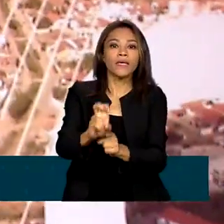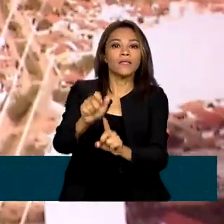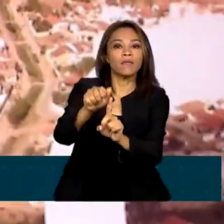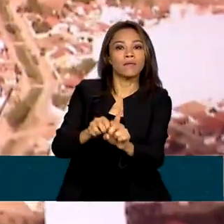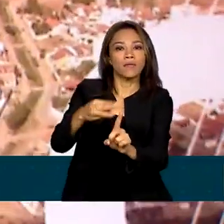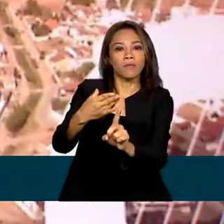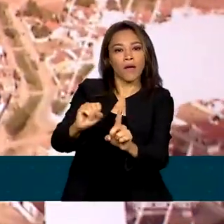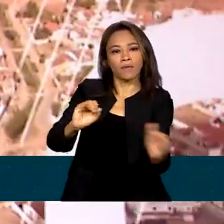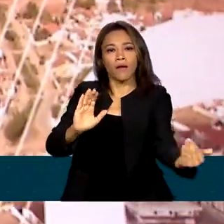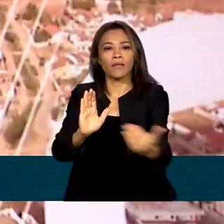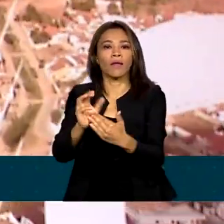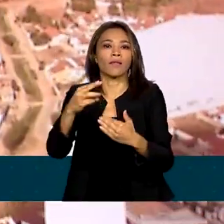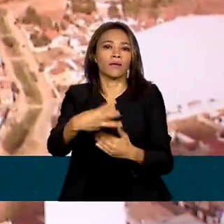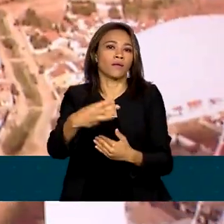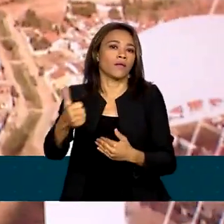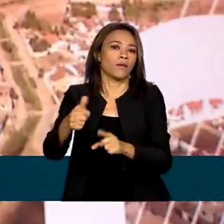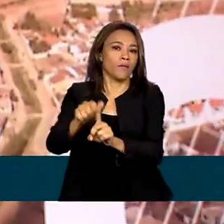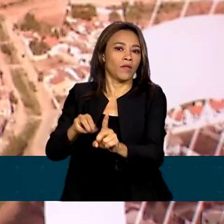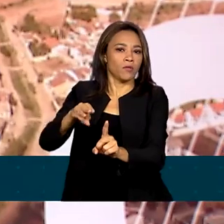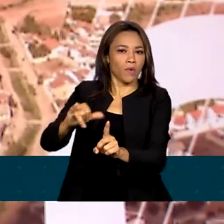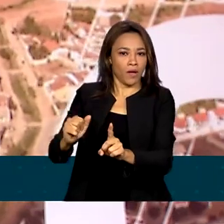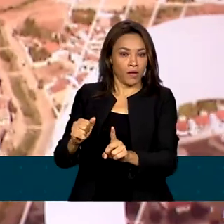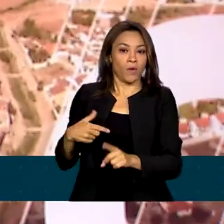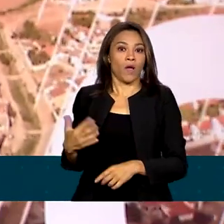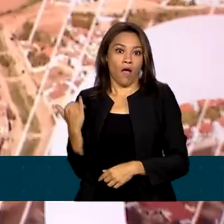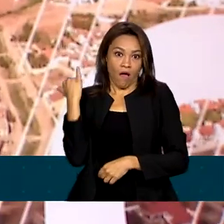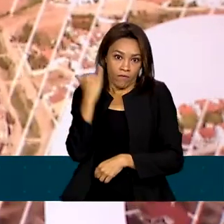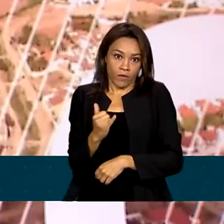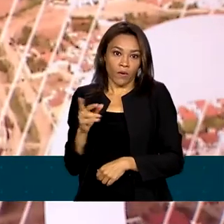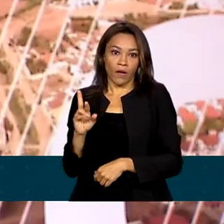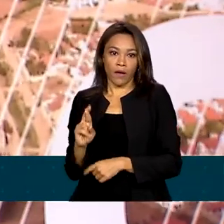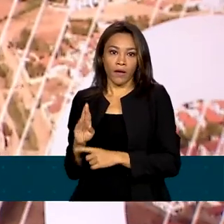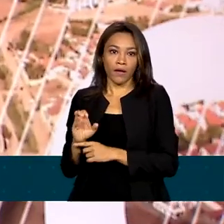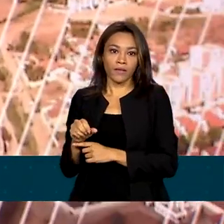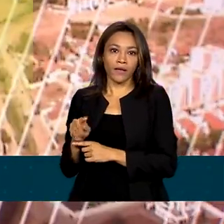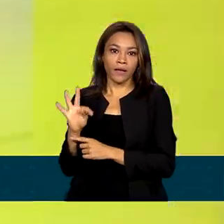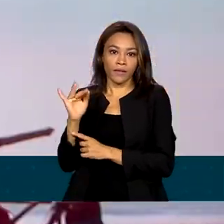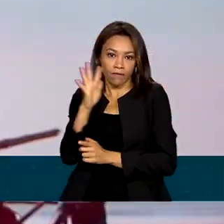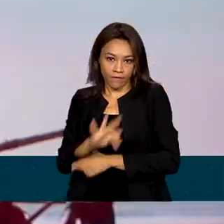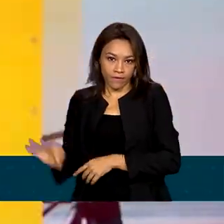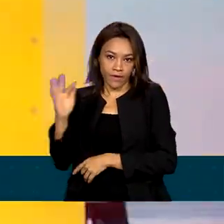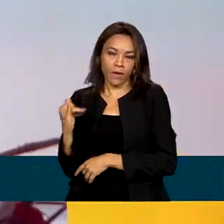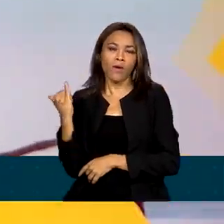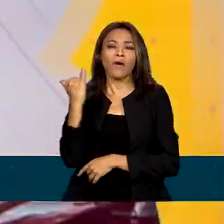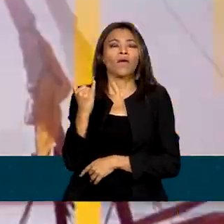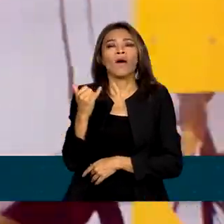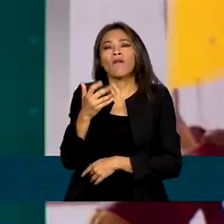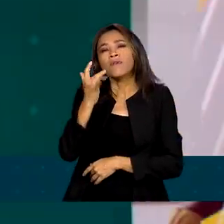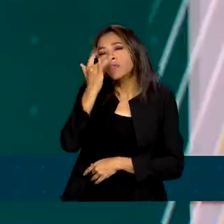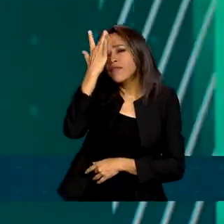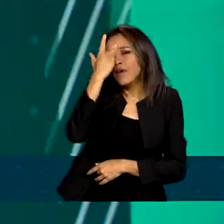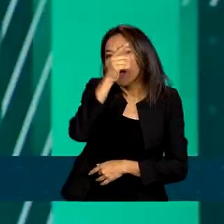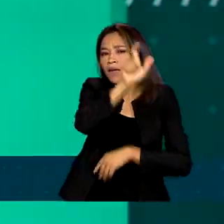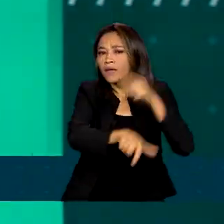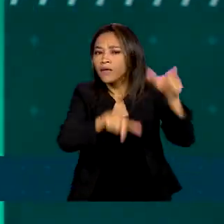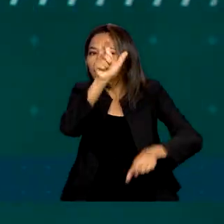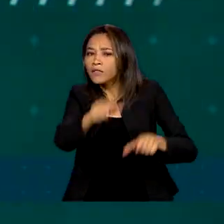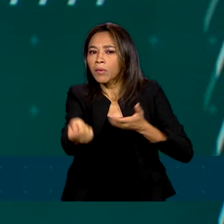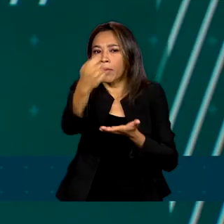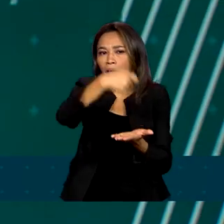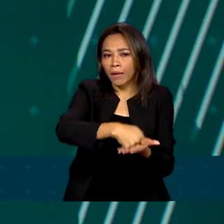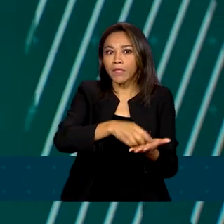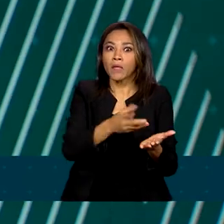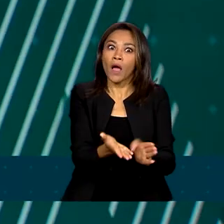31 de maio. Segundo a Receita Federal, a mudança é para facilitar a vida do contribuinte, que terá a opção da declaração pré